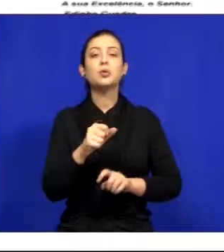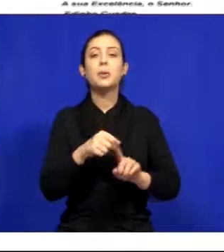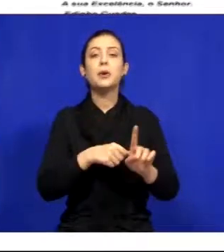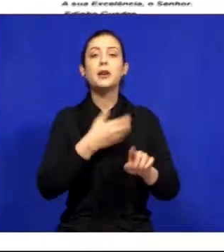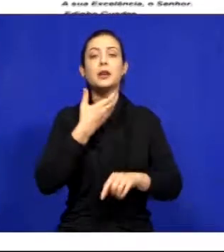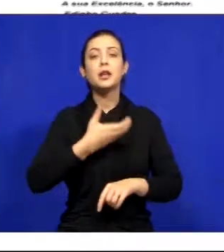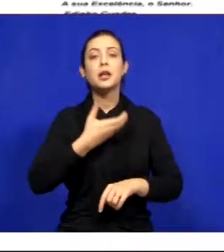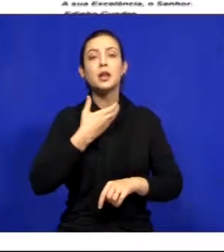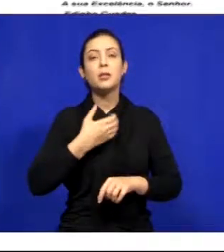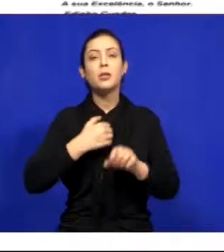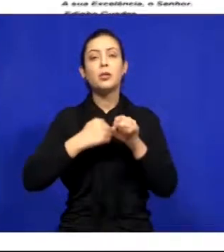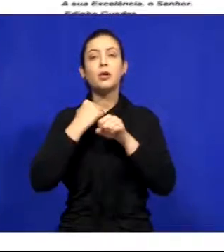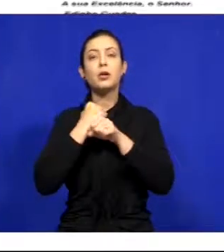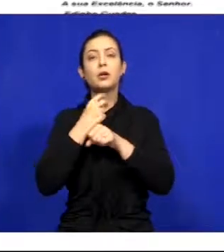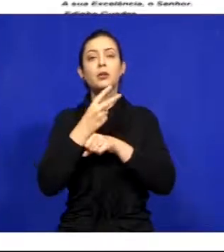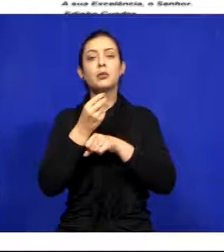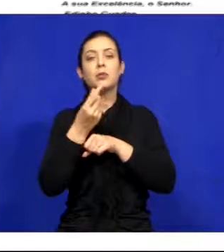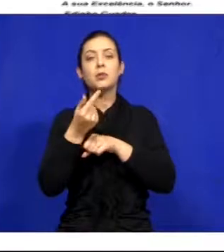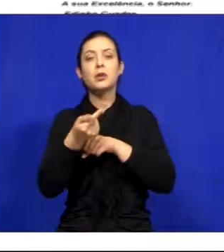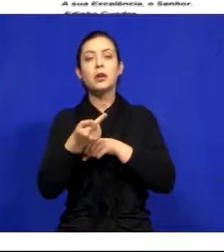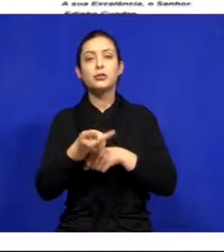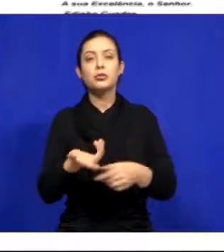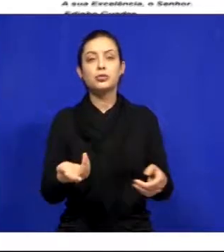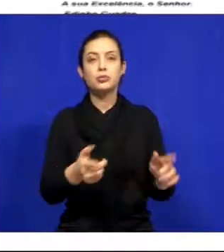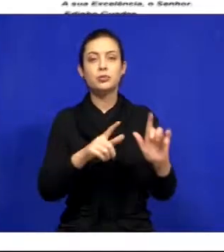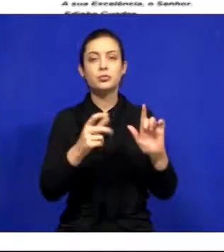de 2017. A foto 2.